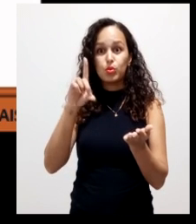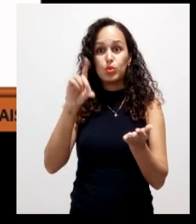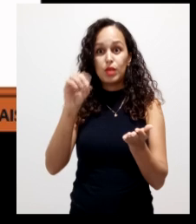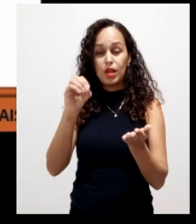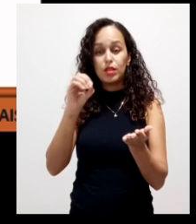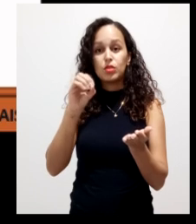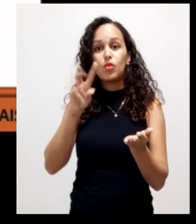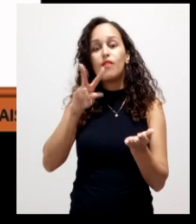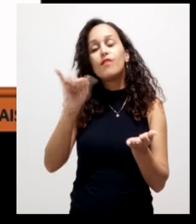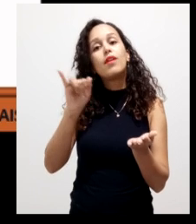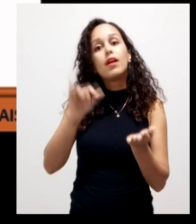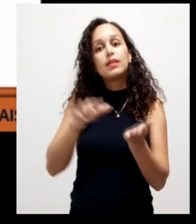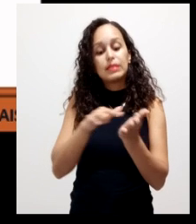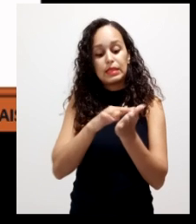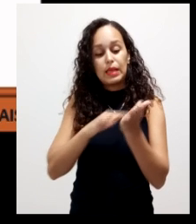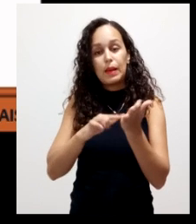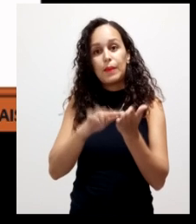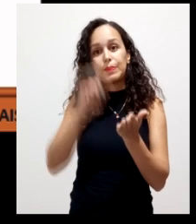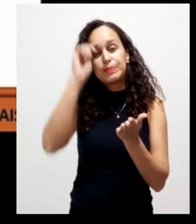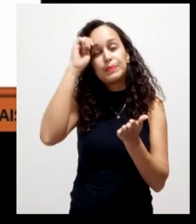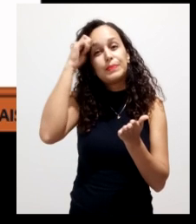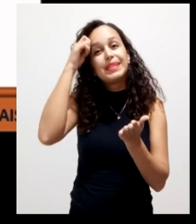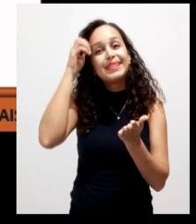um aspecto de graxa preta